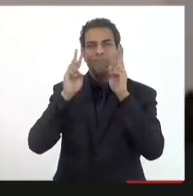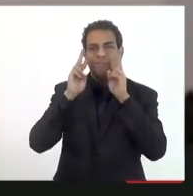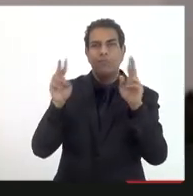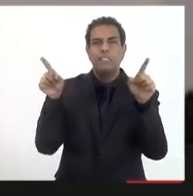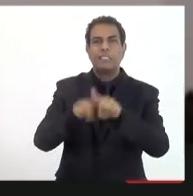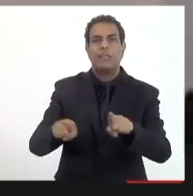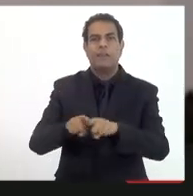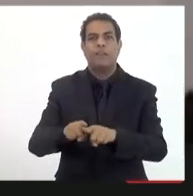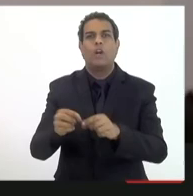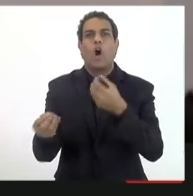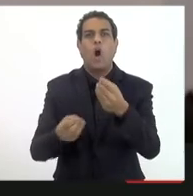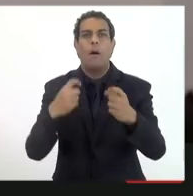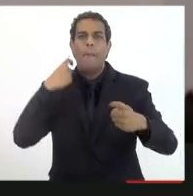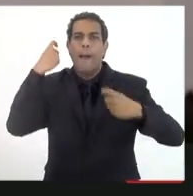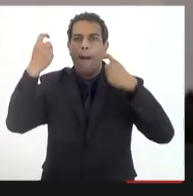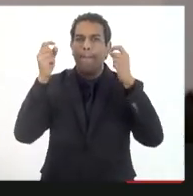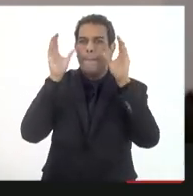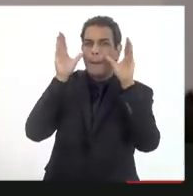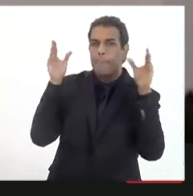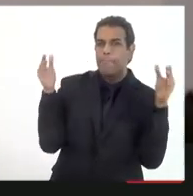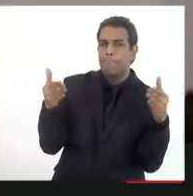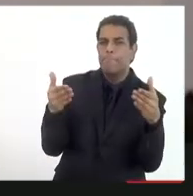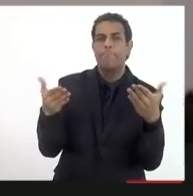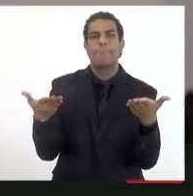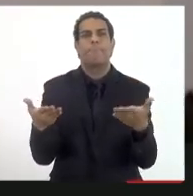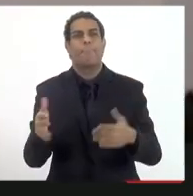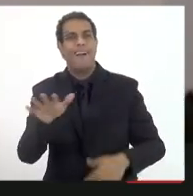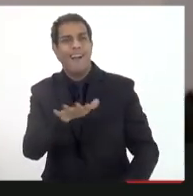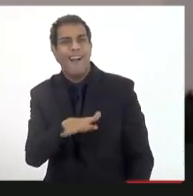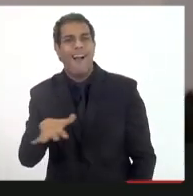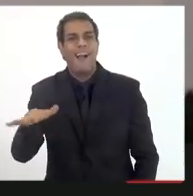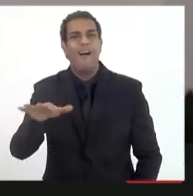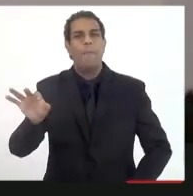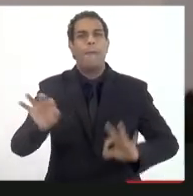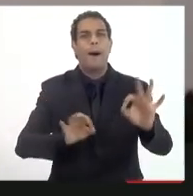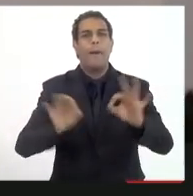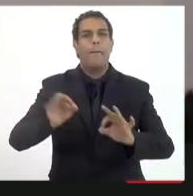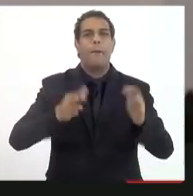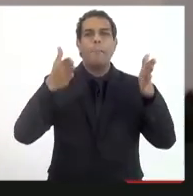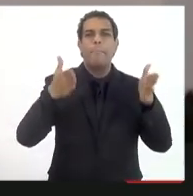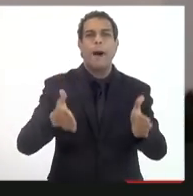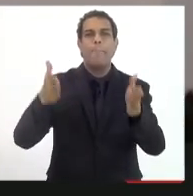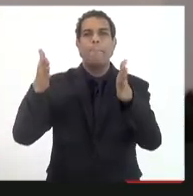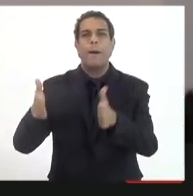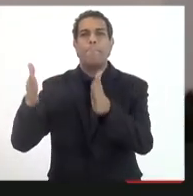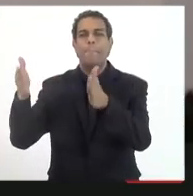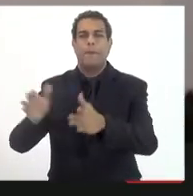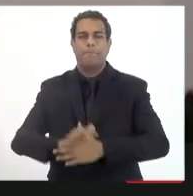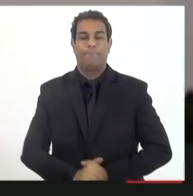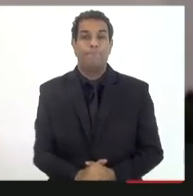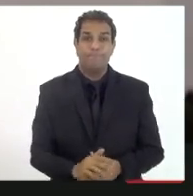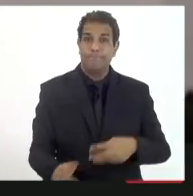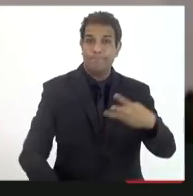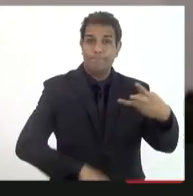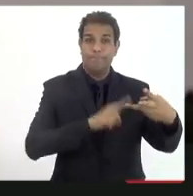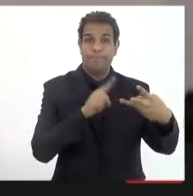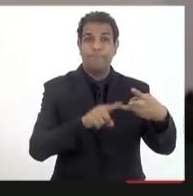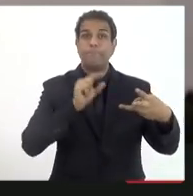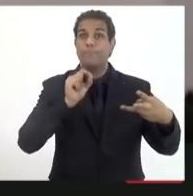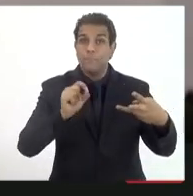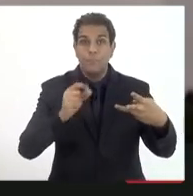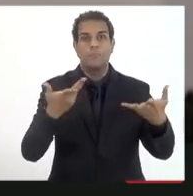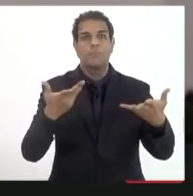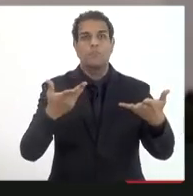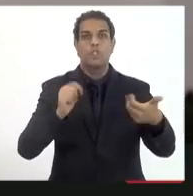essa preocupação de botar sempre no campo do planejamento e do desenvolvimento terceiro é a questão